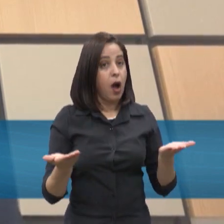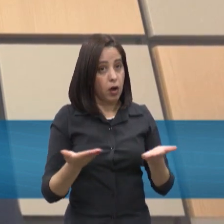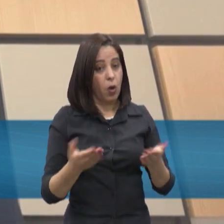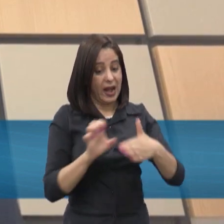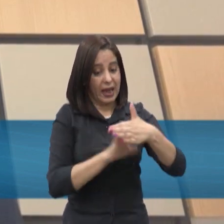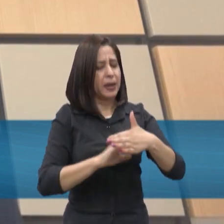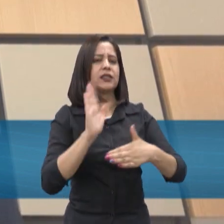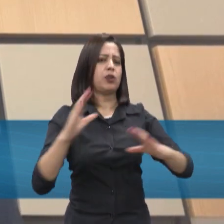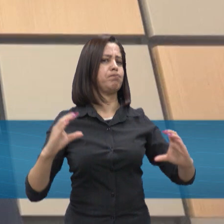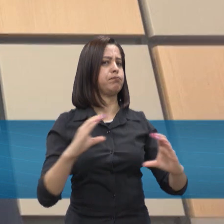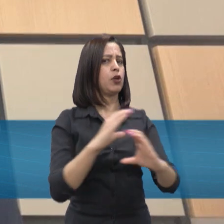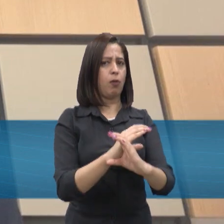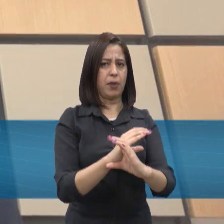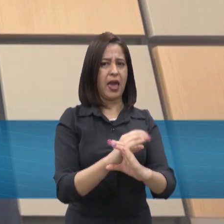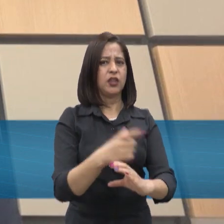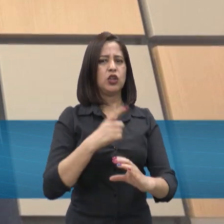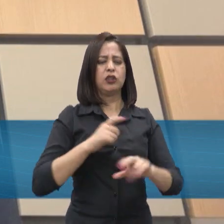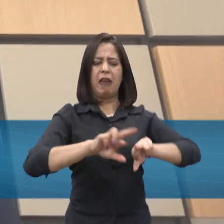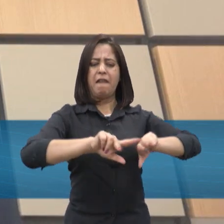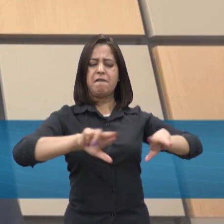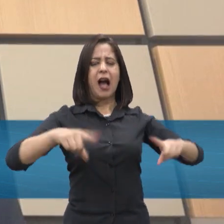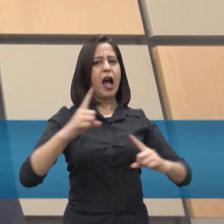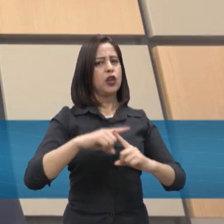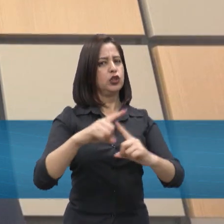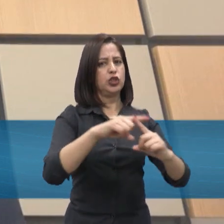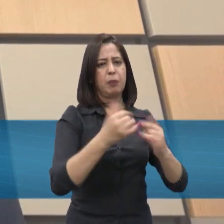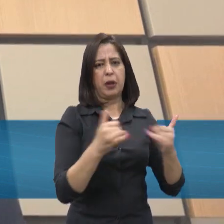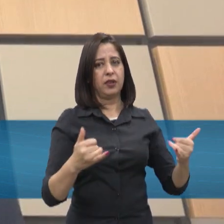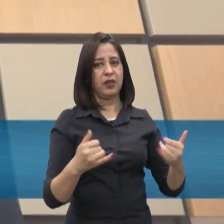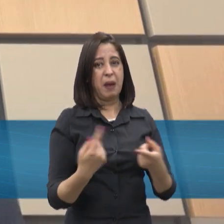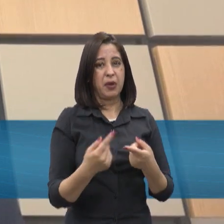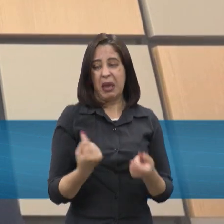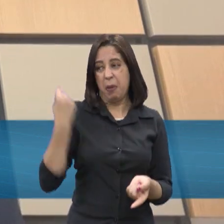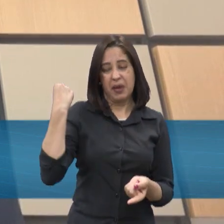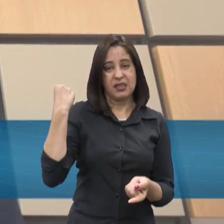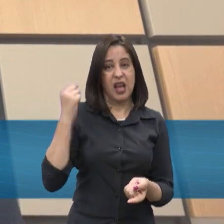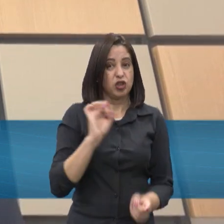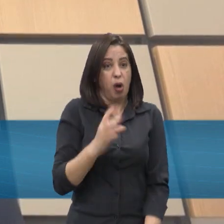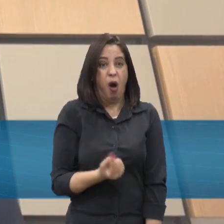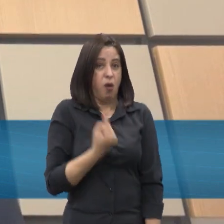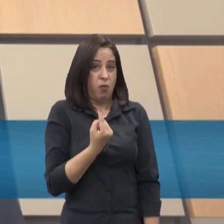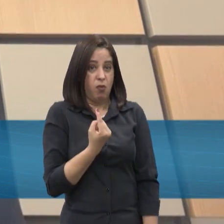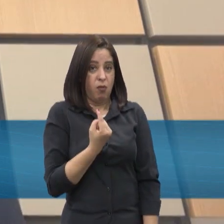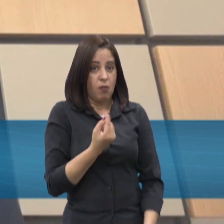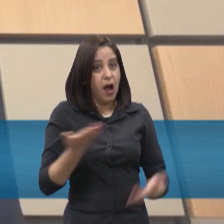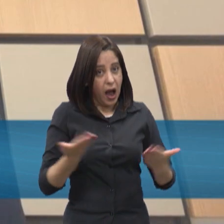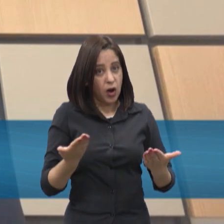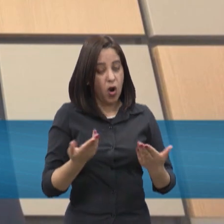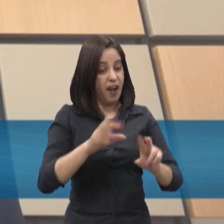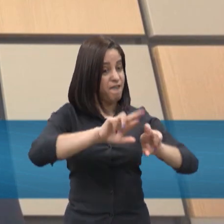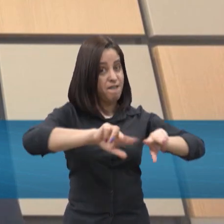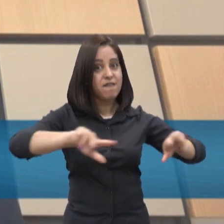falado aqui, quando eu tenho várias fontes, né, antes eu tinha, eu tinha uma fonte basicamente, hoje eu tenho várias fontes, o que que é isso?